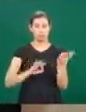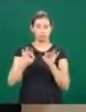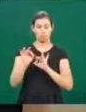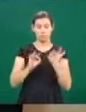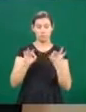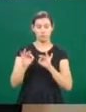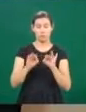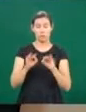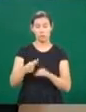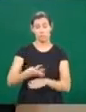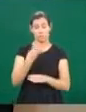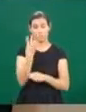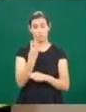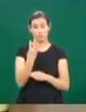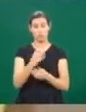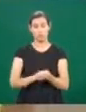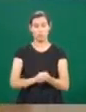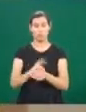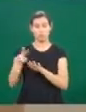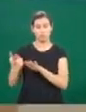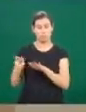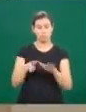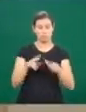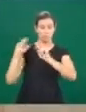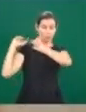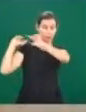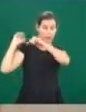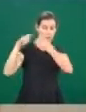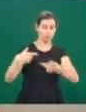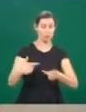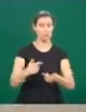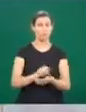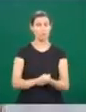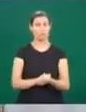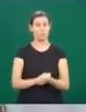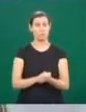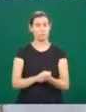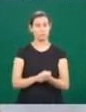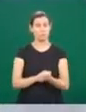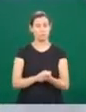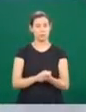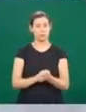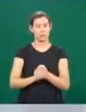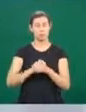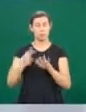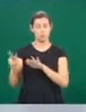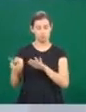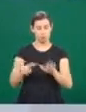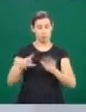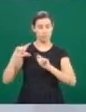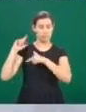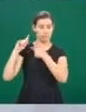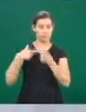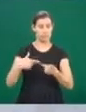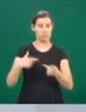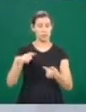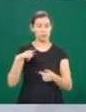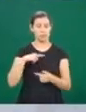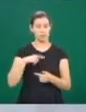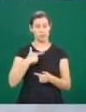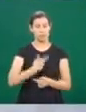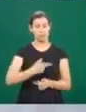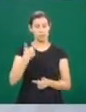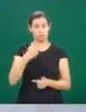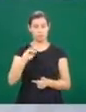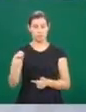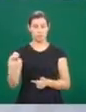quatro edições. O você pode dizer para a gente? É uma semana já tradicional na universidade? Sim, uma semana bem tradicional. Já